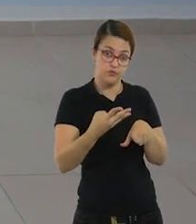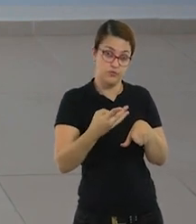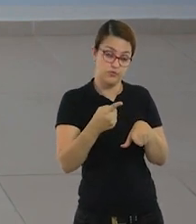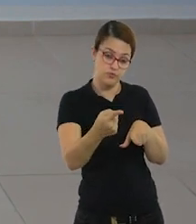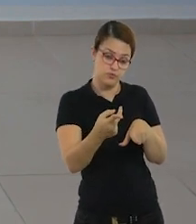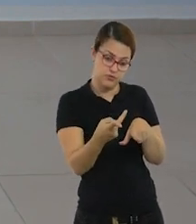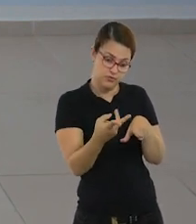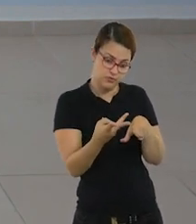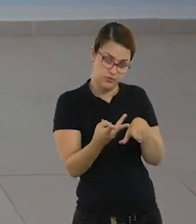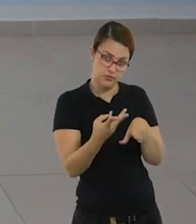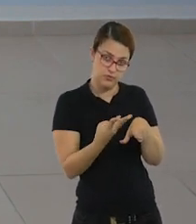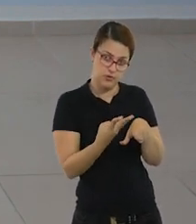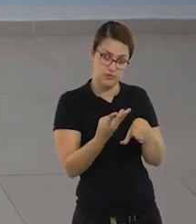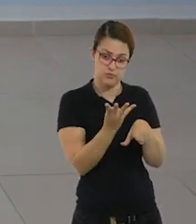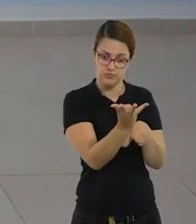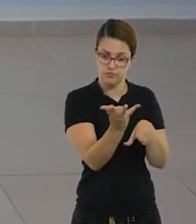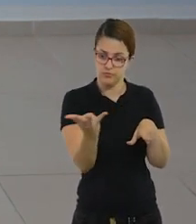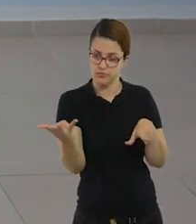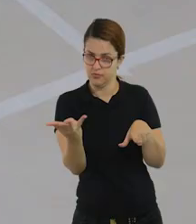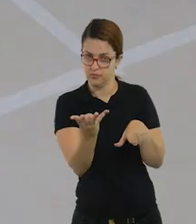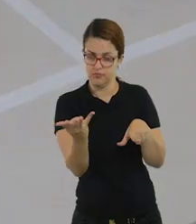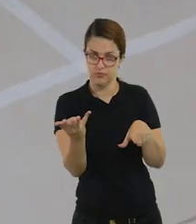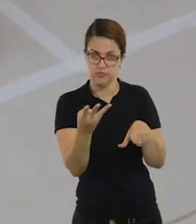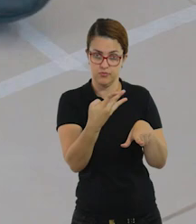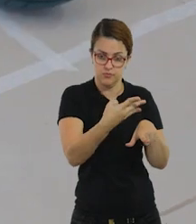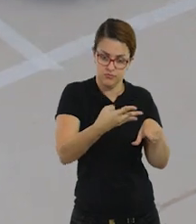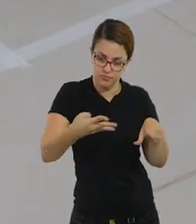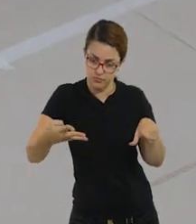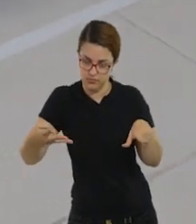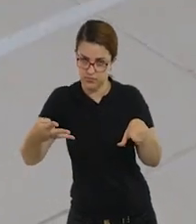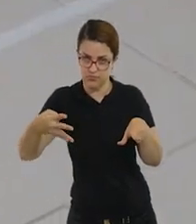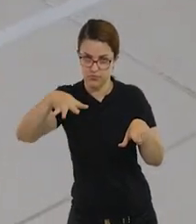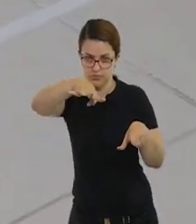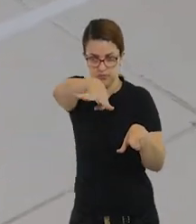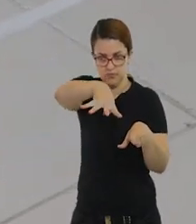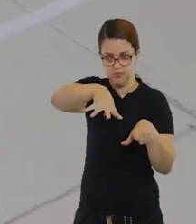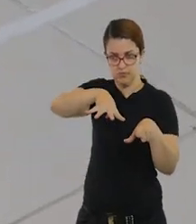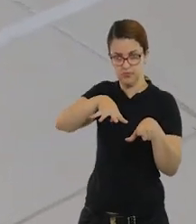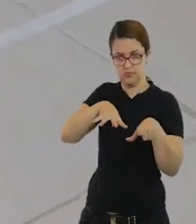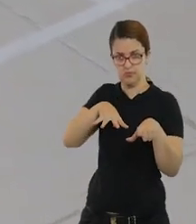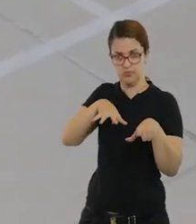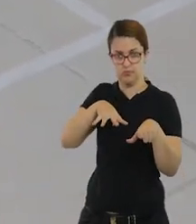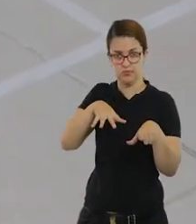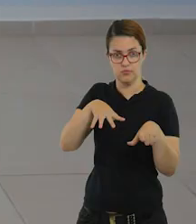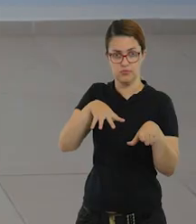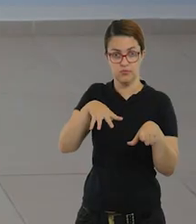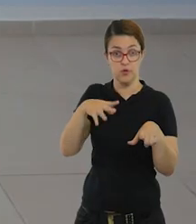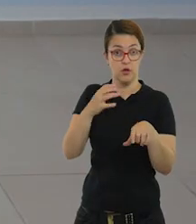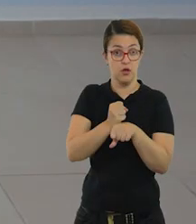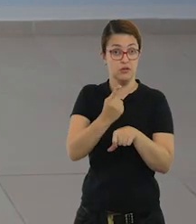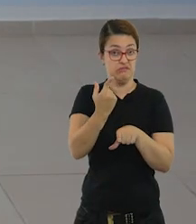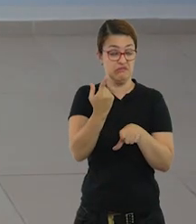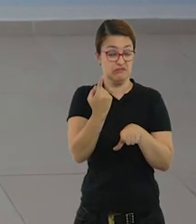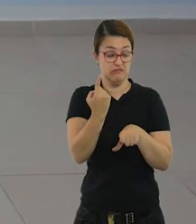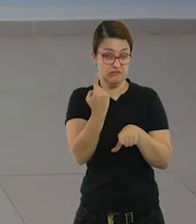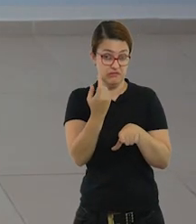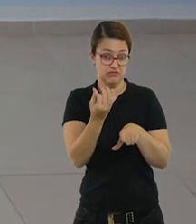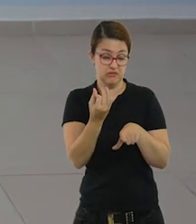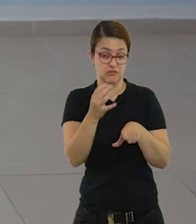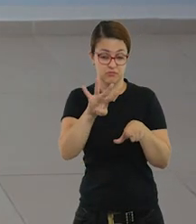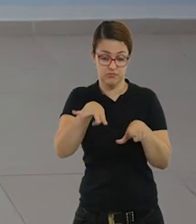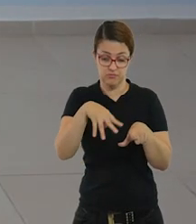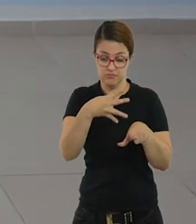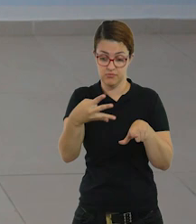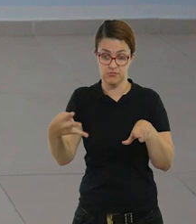ter que formar por quatro. Então, são quatro linhas por quatro colunas, totalizando 16 quadrados,